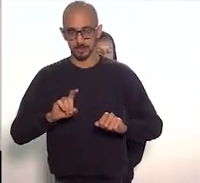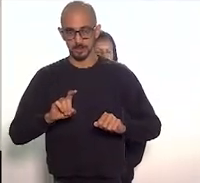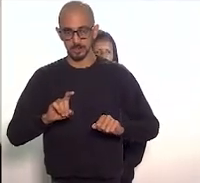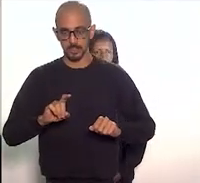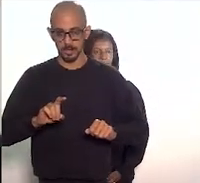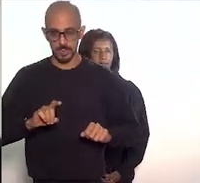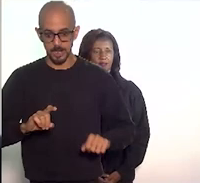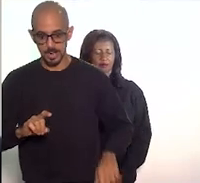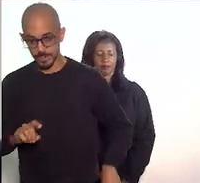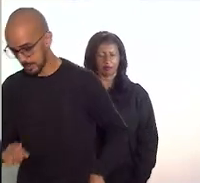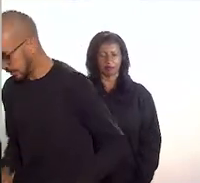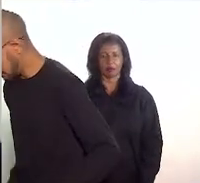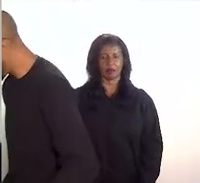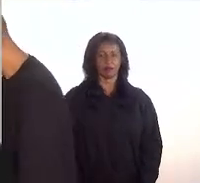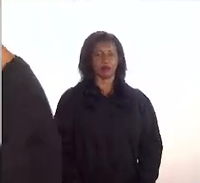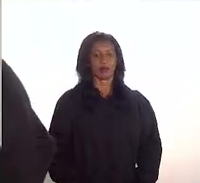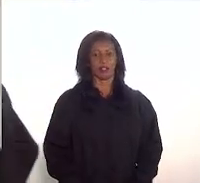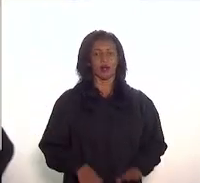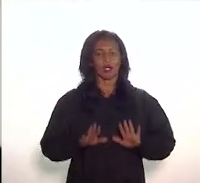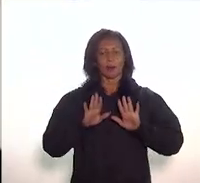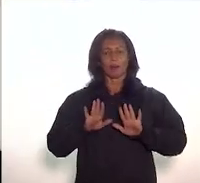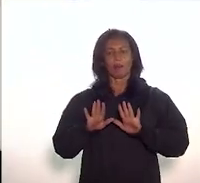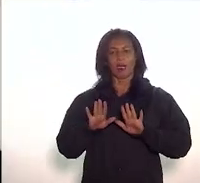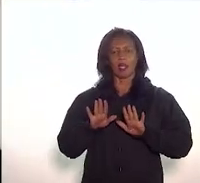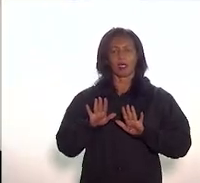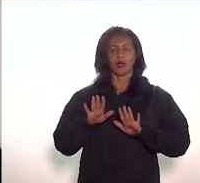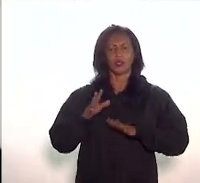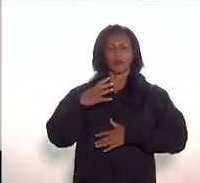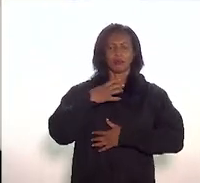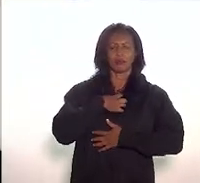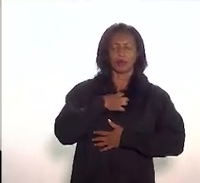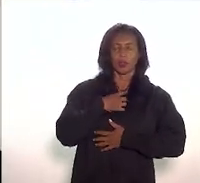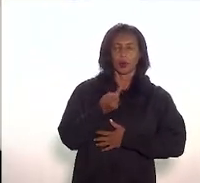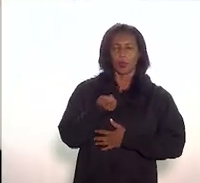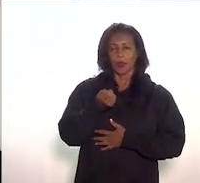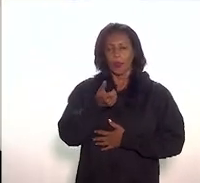Matera. Mas, no entanto, o que me deixa um pouco,